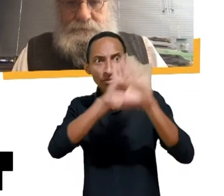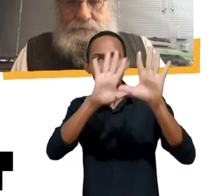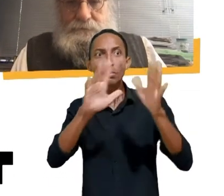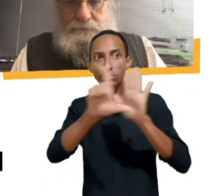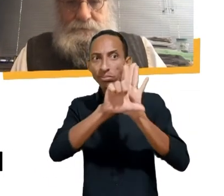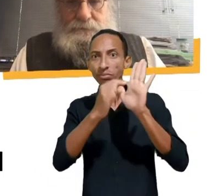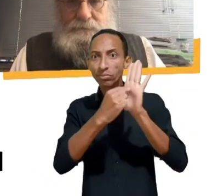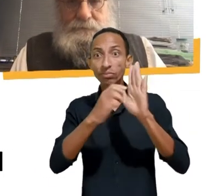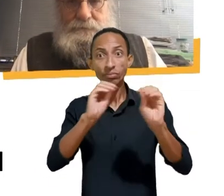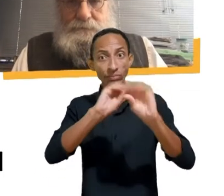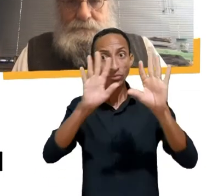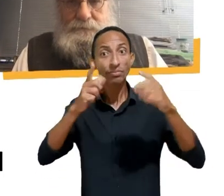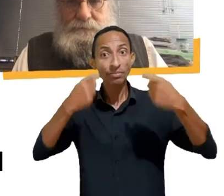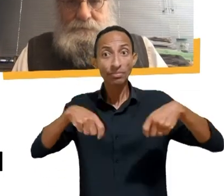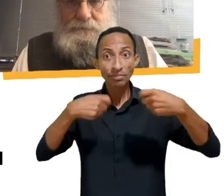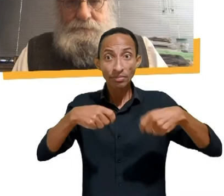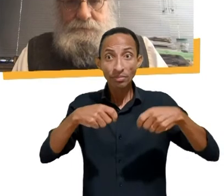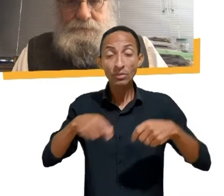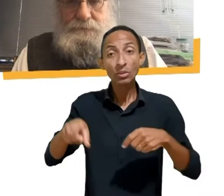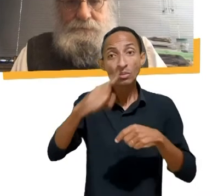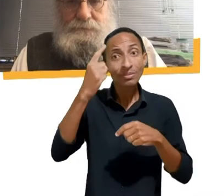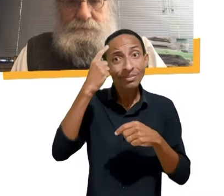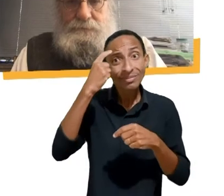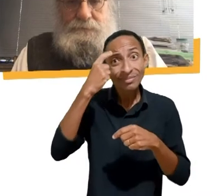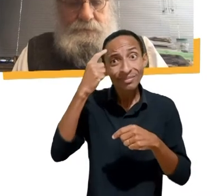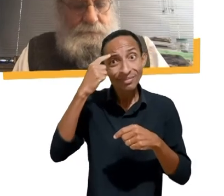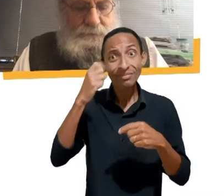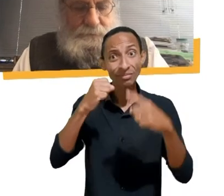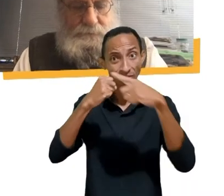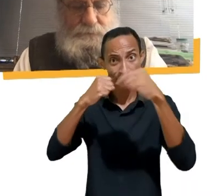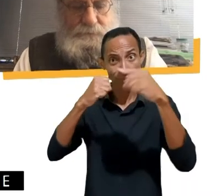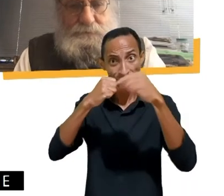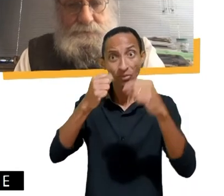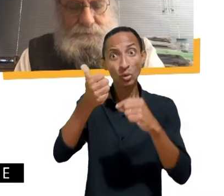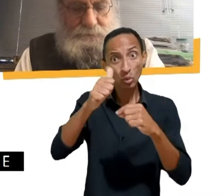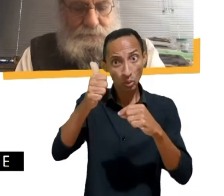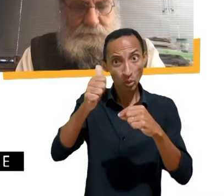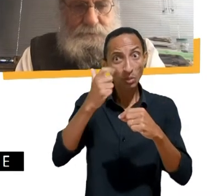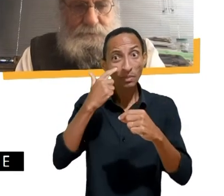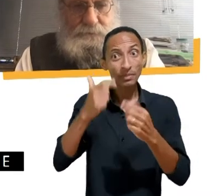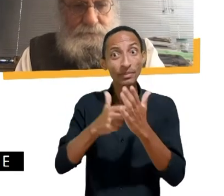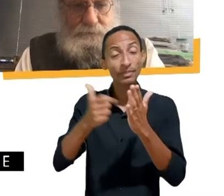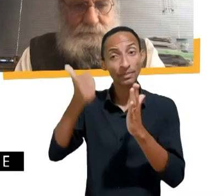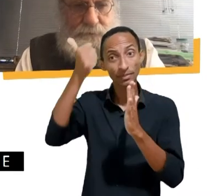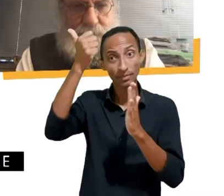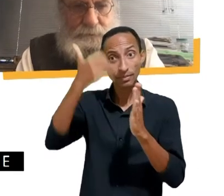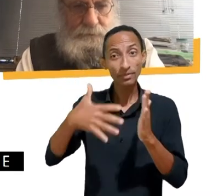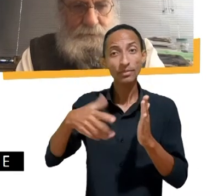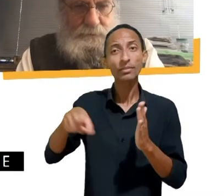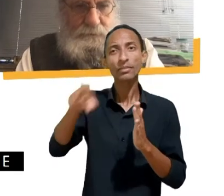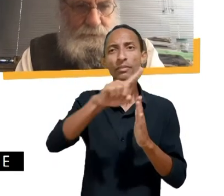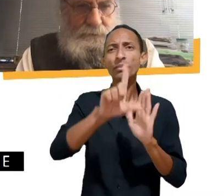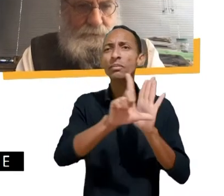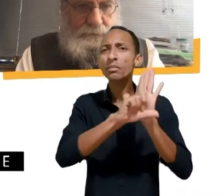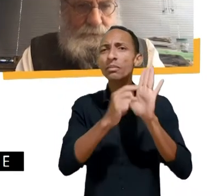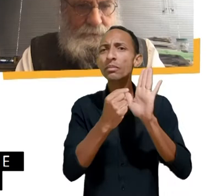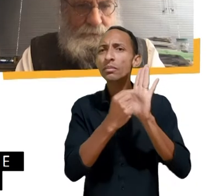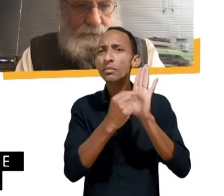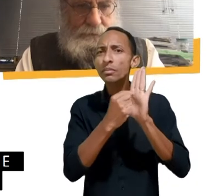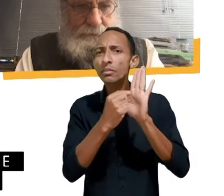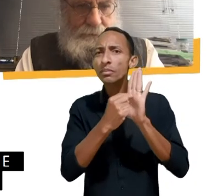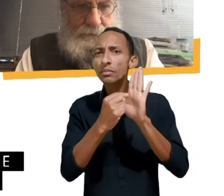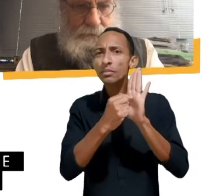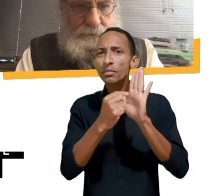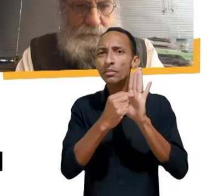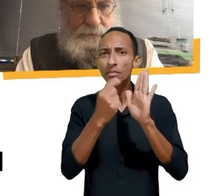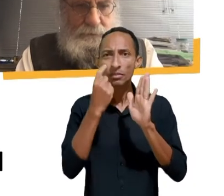pensar que o próprio artigo 11 da LGPD, ela estabelece um tratamento para dados sensíveis e a